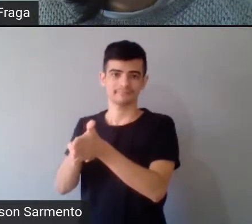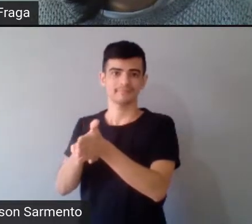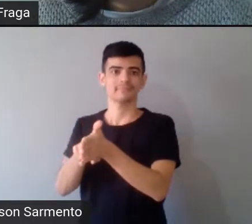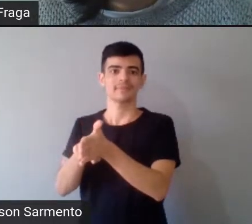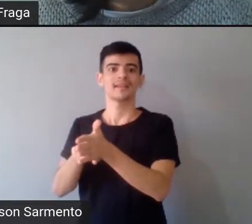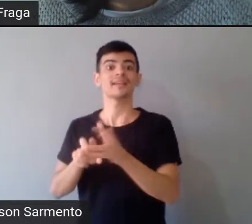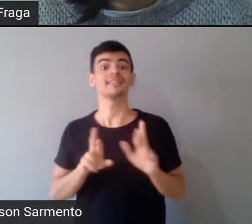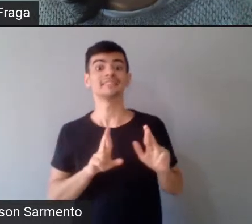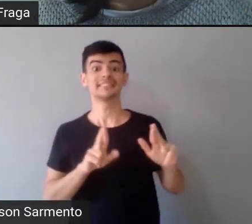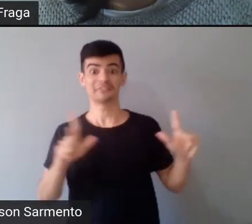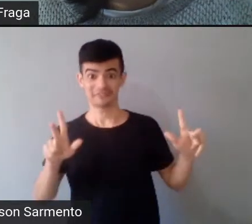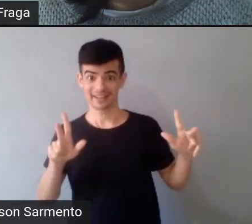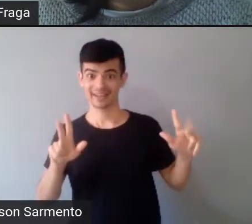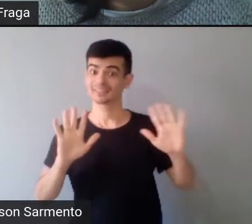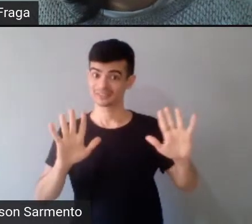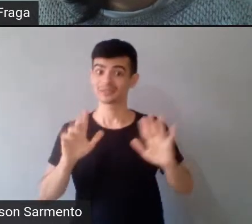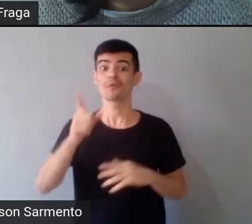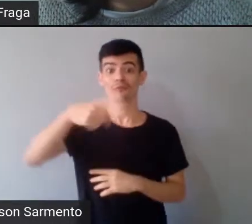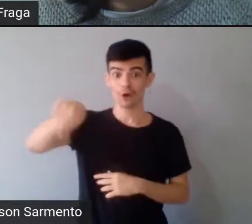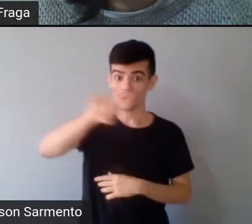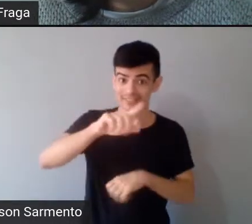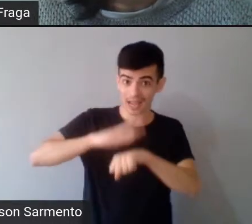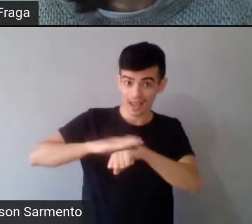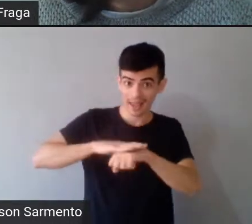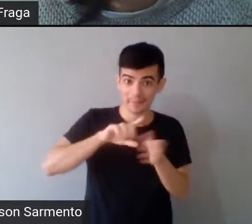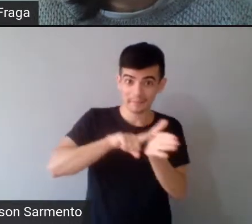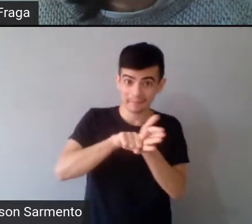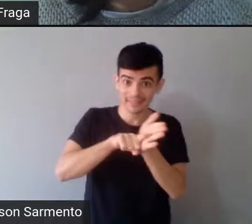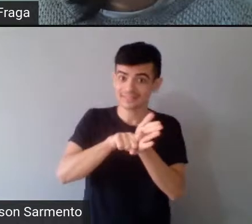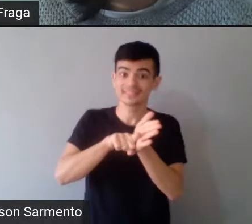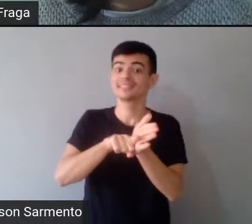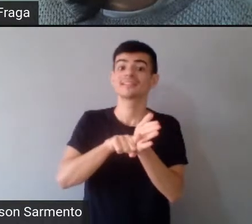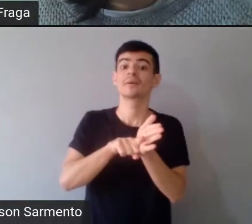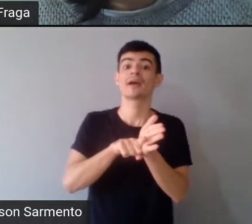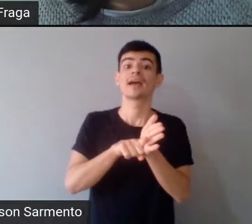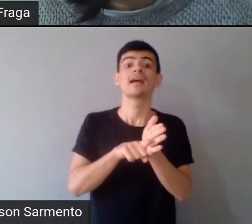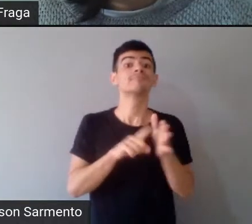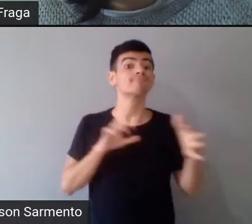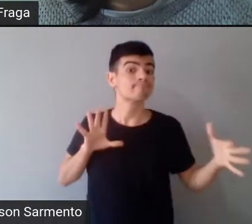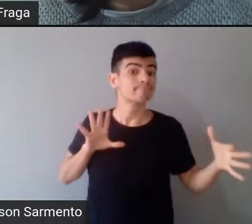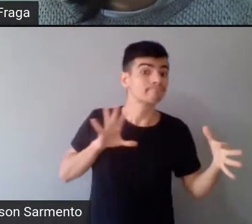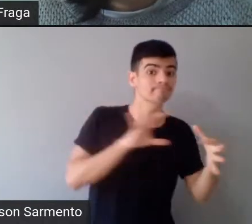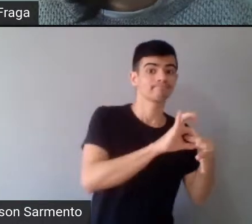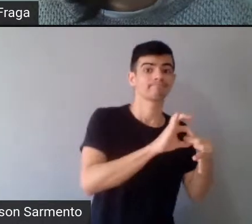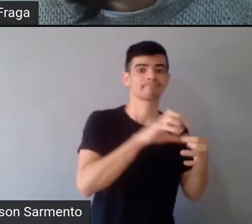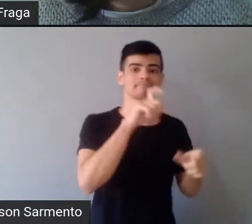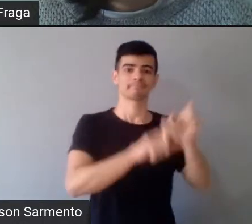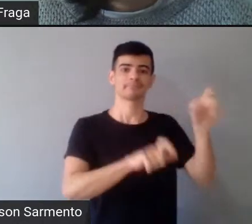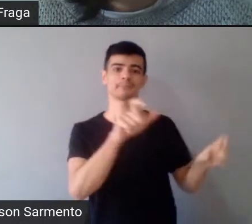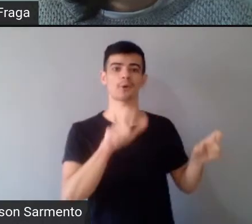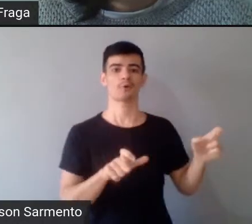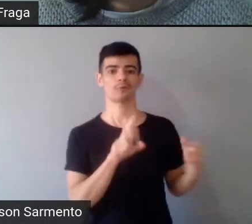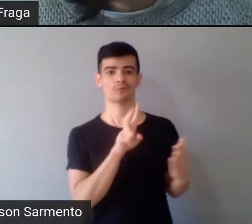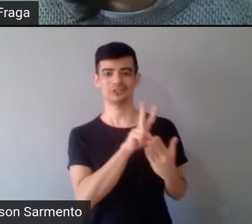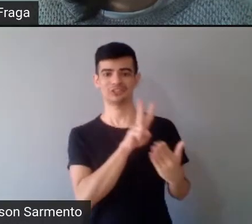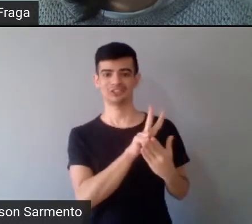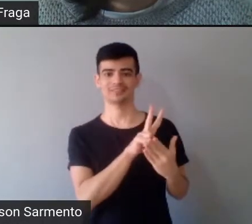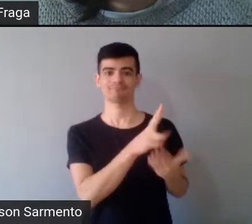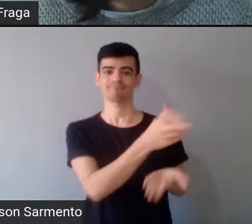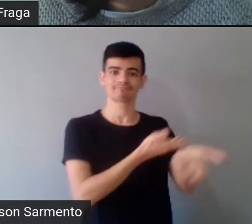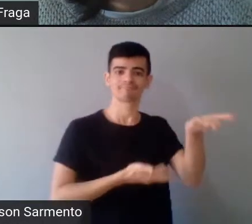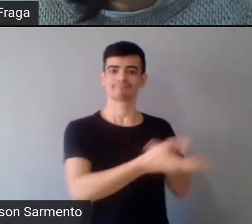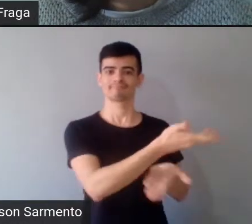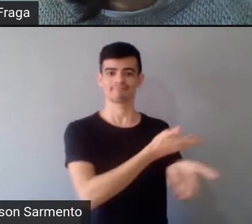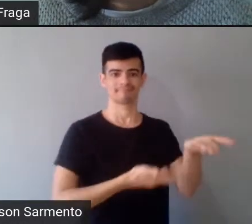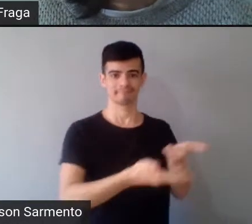que é a que vocês defendem, que é trabalhar em conjunto com os povos indígenas. No terceiro momento, vocês vão apresentar